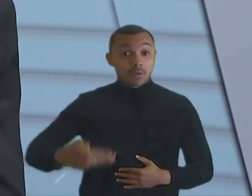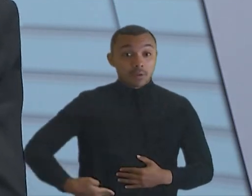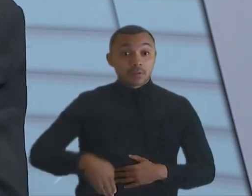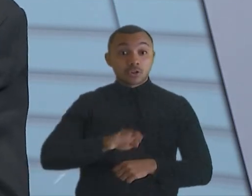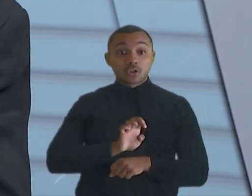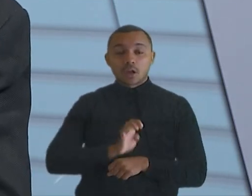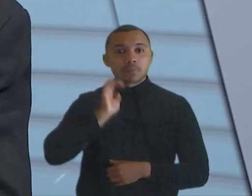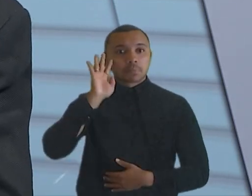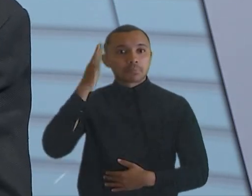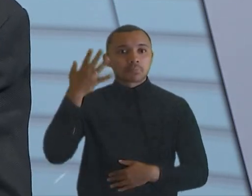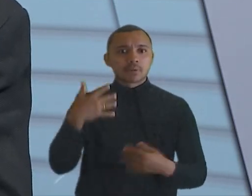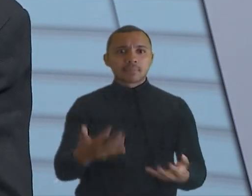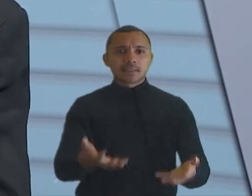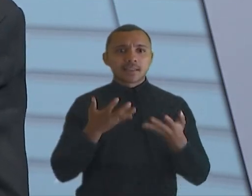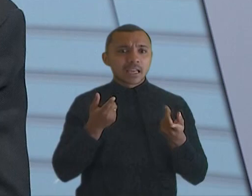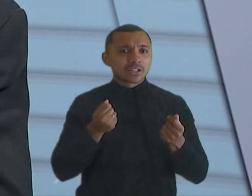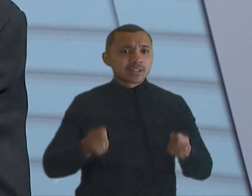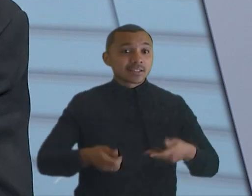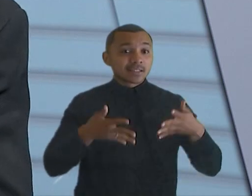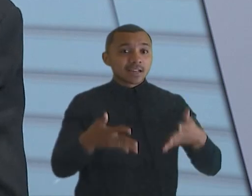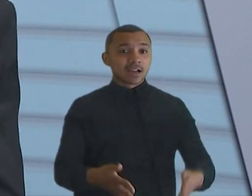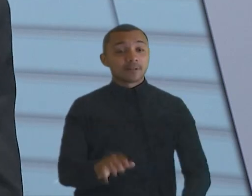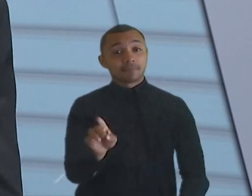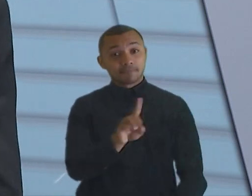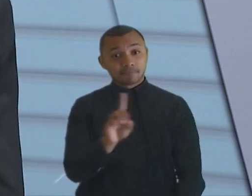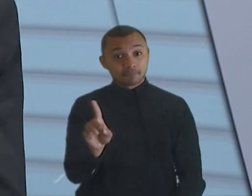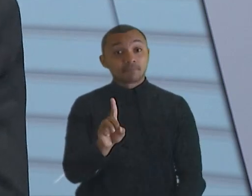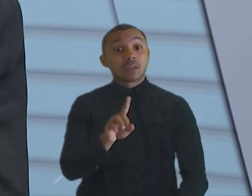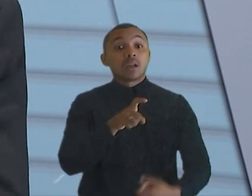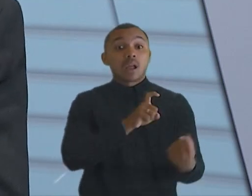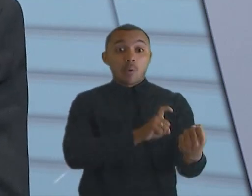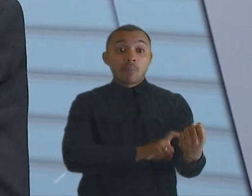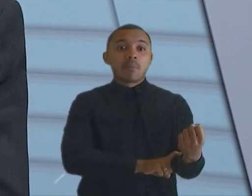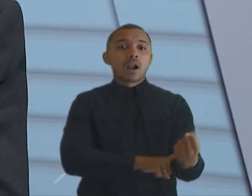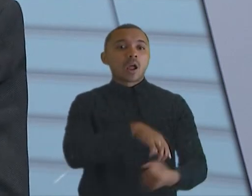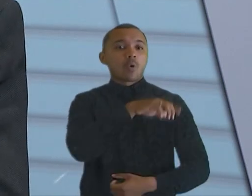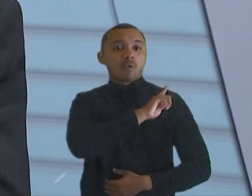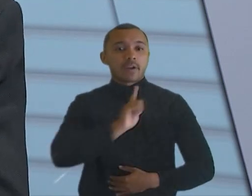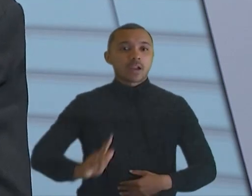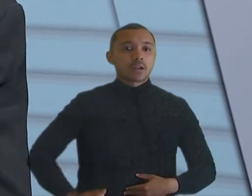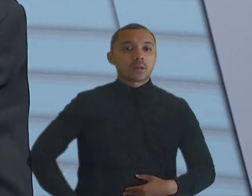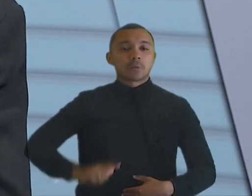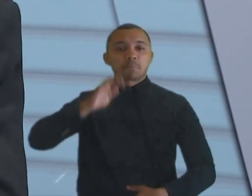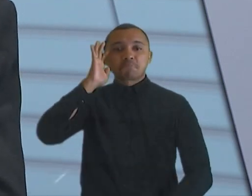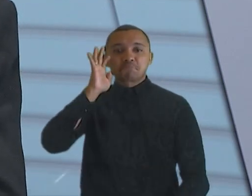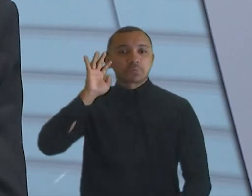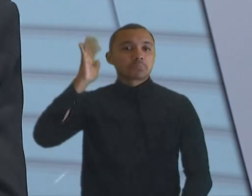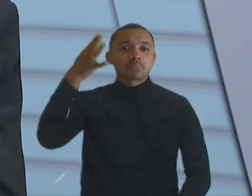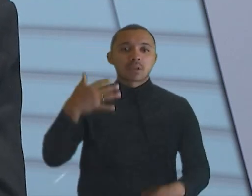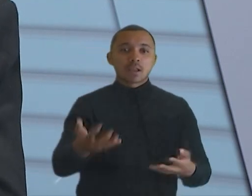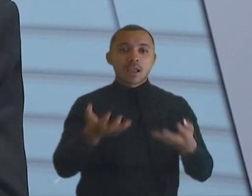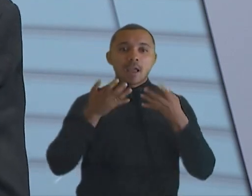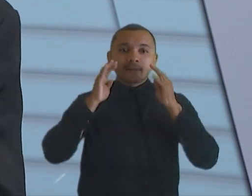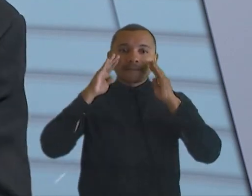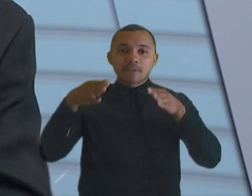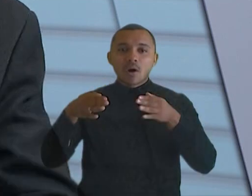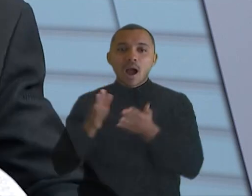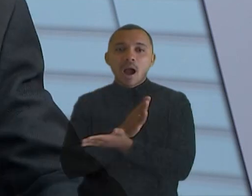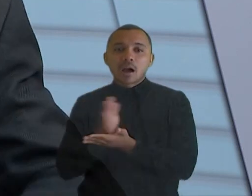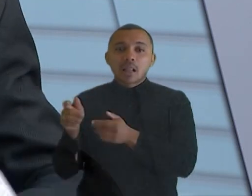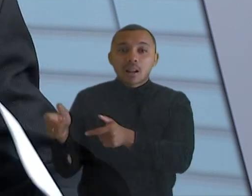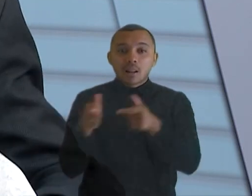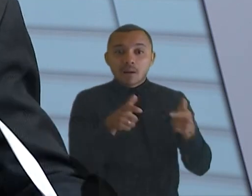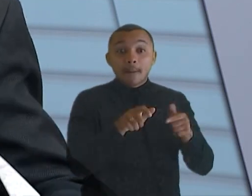esse ano, resolveu não gastar no carnaval. A decisão do governador é humana, ele resolveu priorizar outros setores, mas algumas